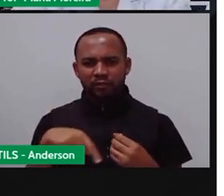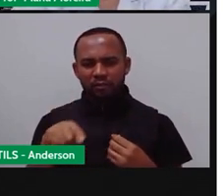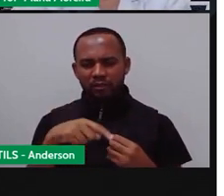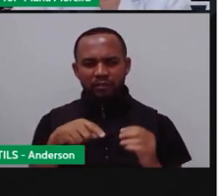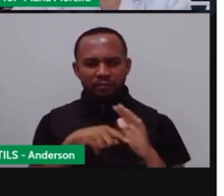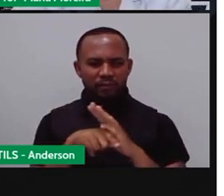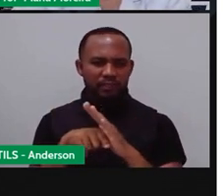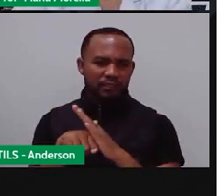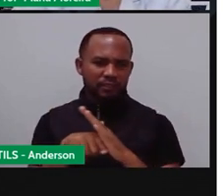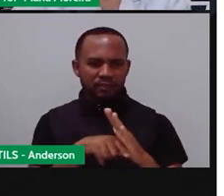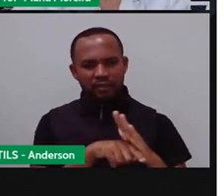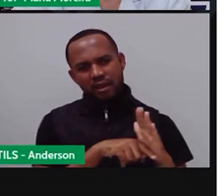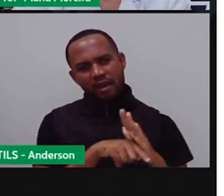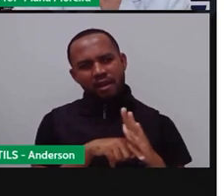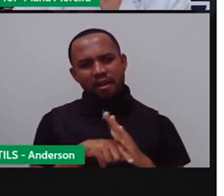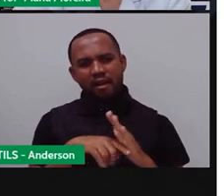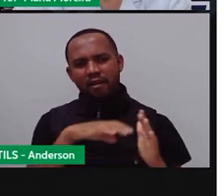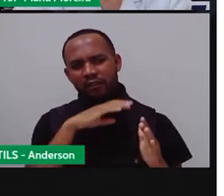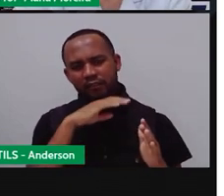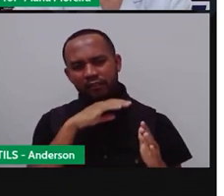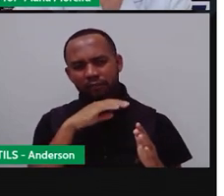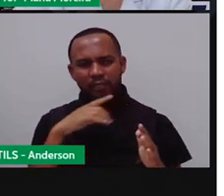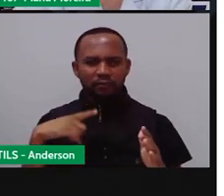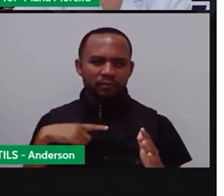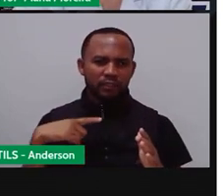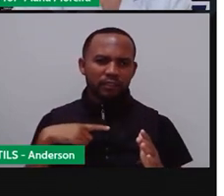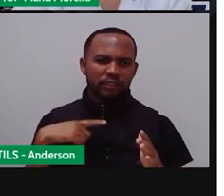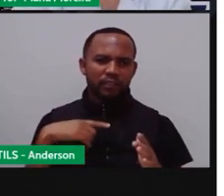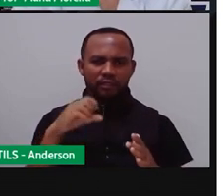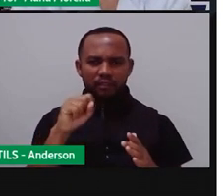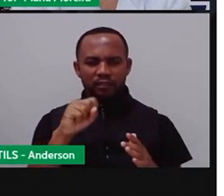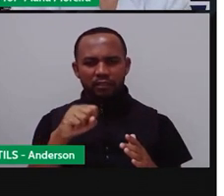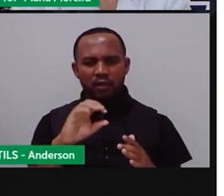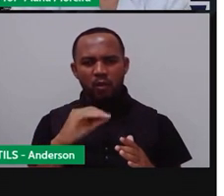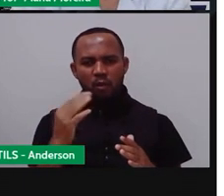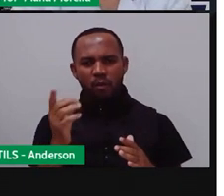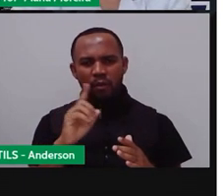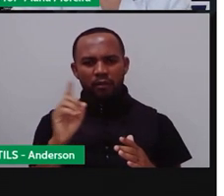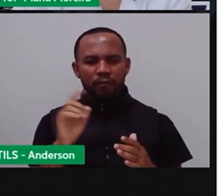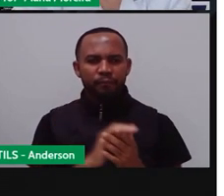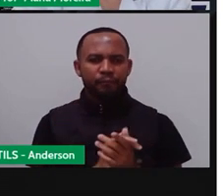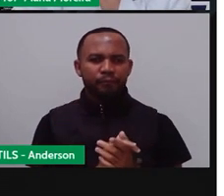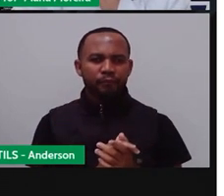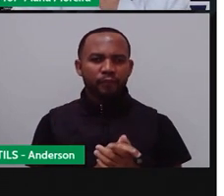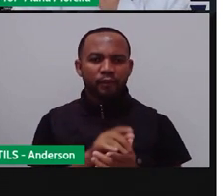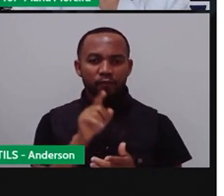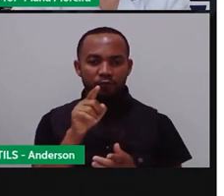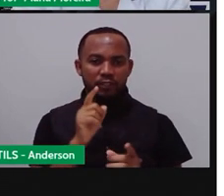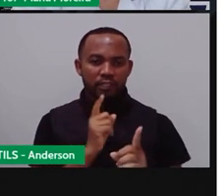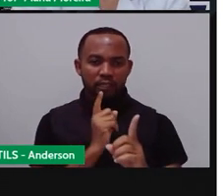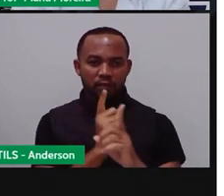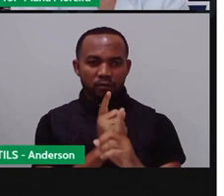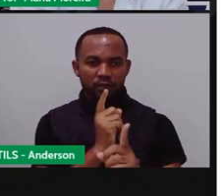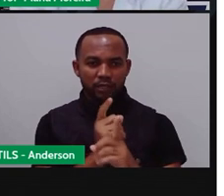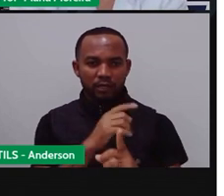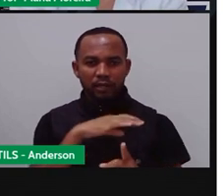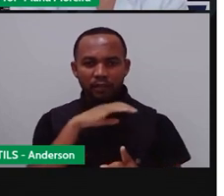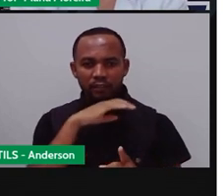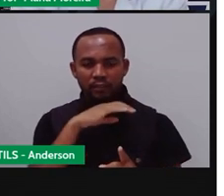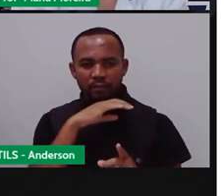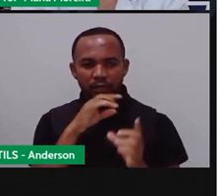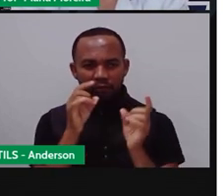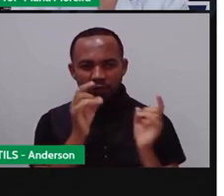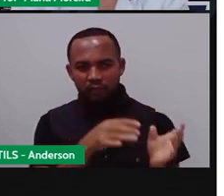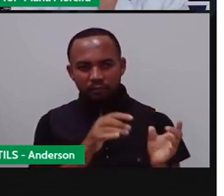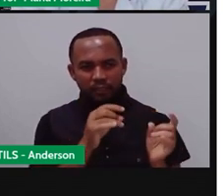Pesquisar sobre o animalzinho de estimação que a gente vai ter. Bom, ao encontrarmos animais abandonados e sofrendo